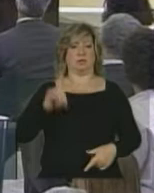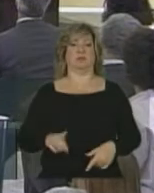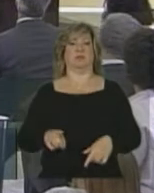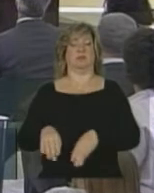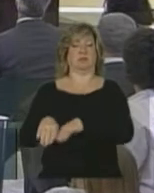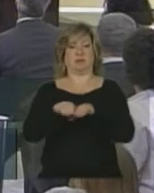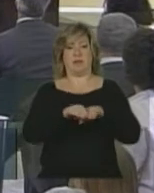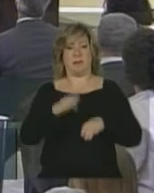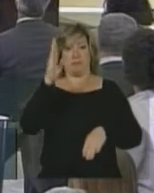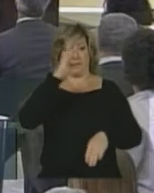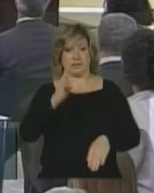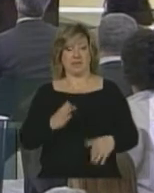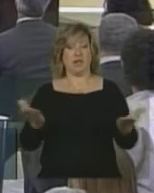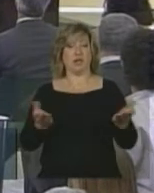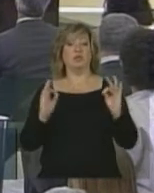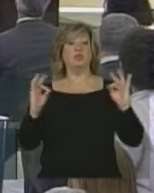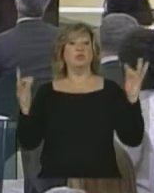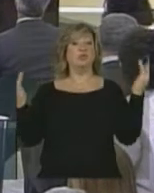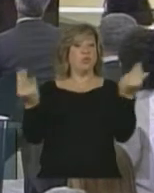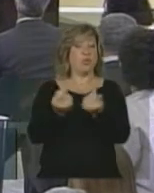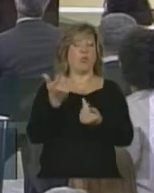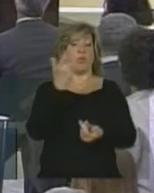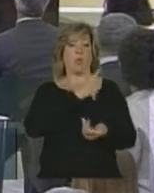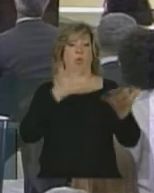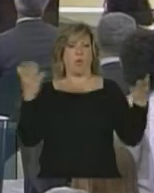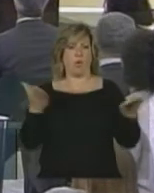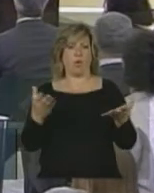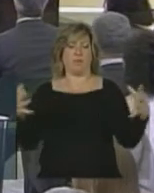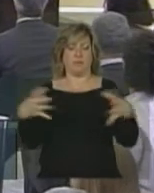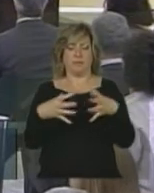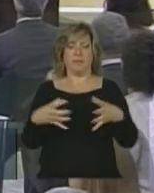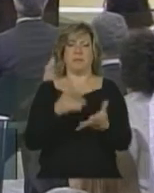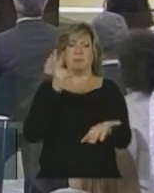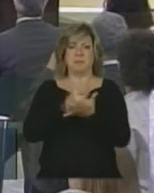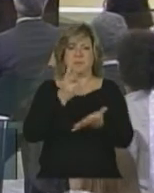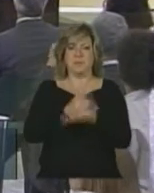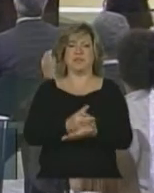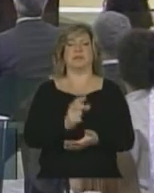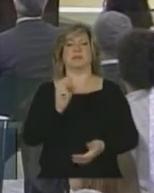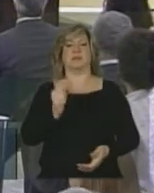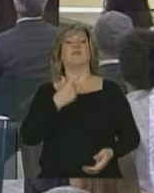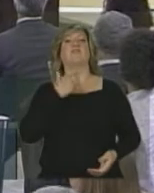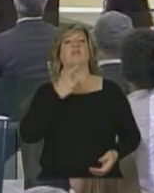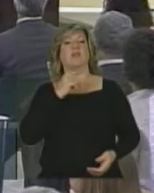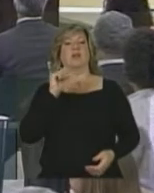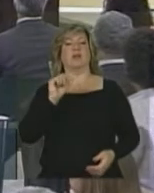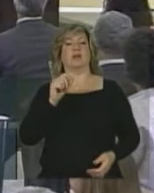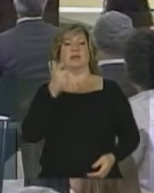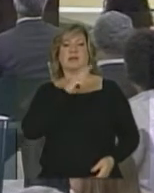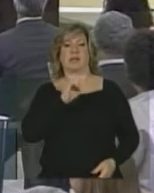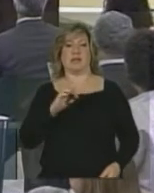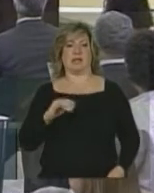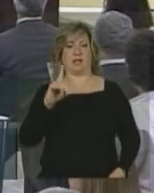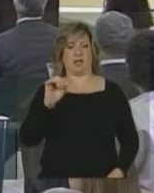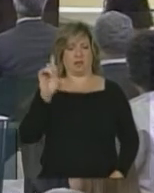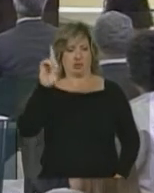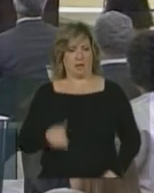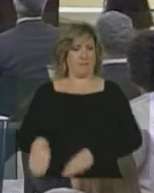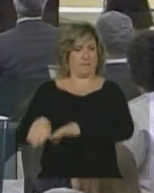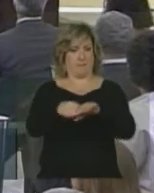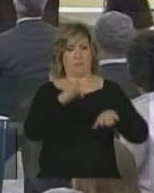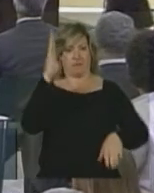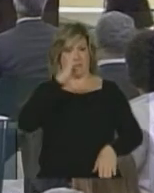a todos aqueles que hoje participam do mesmo ideal de construção de um Estado democrático e direito, esse projeto